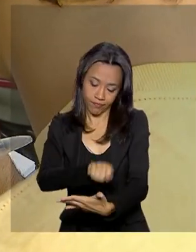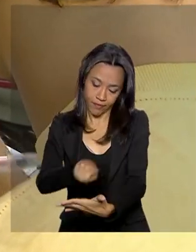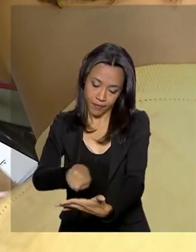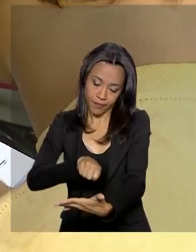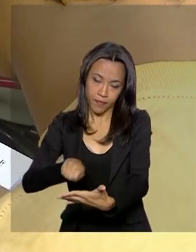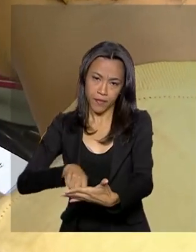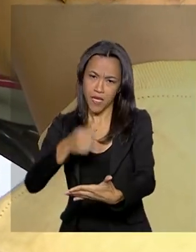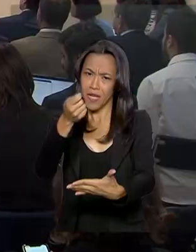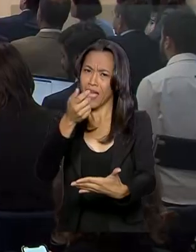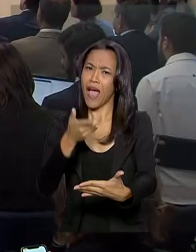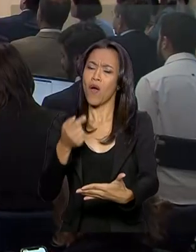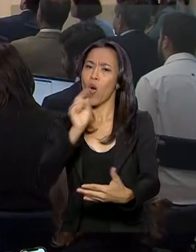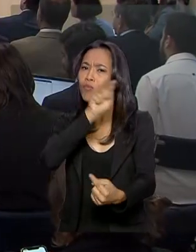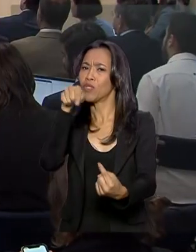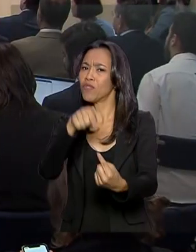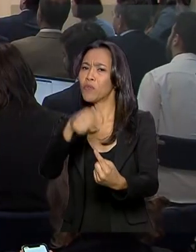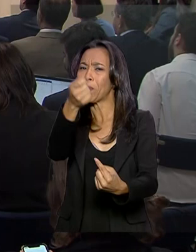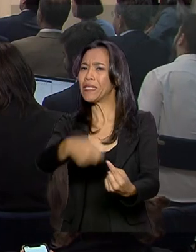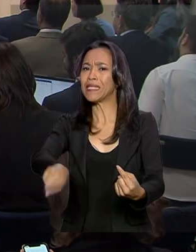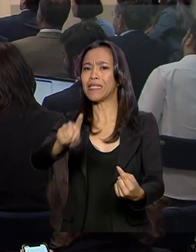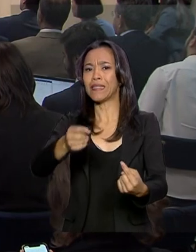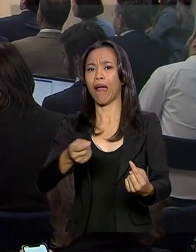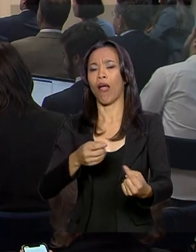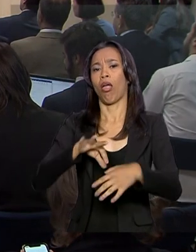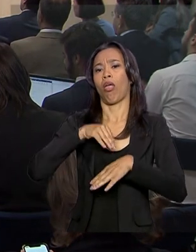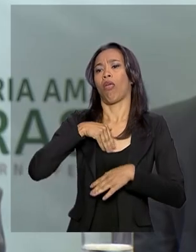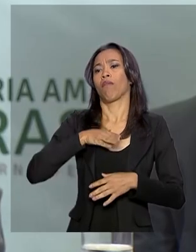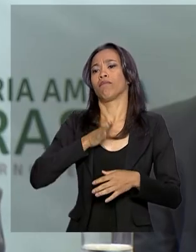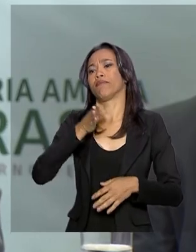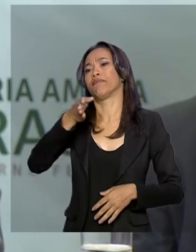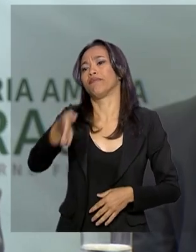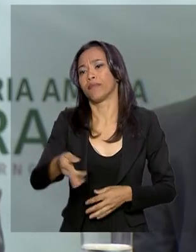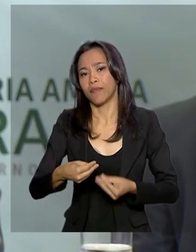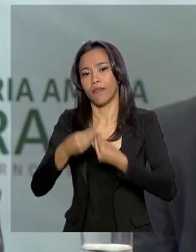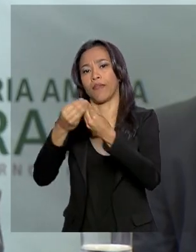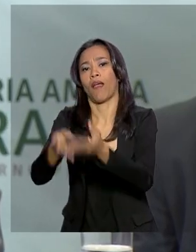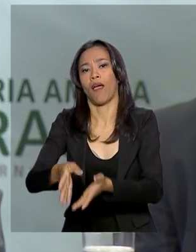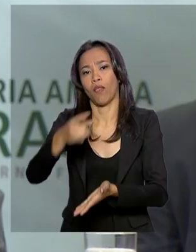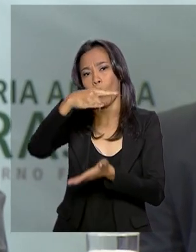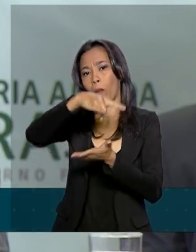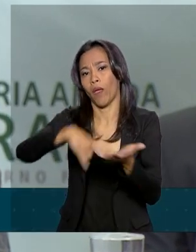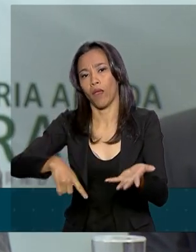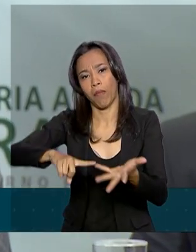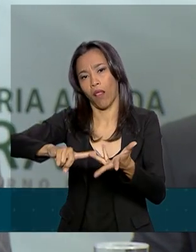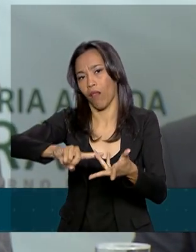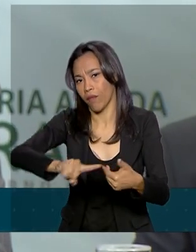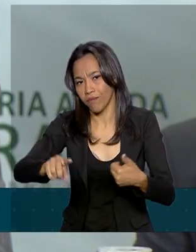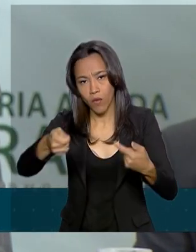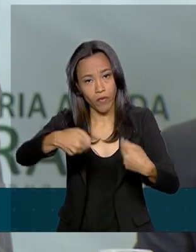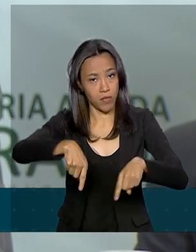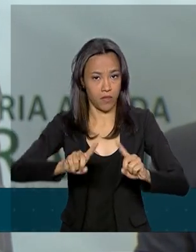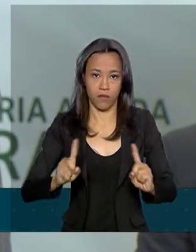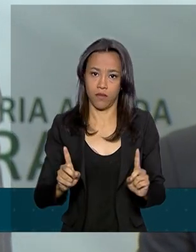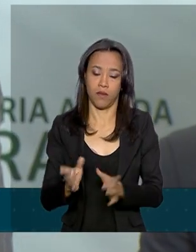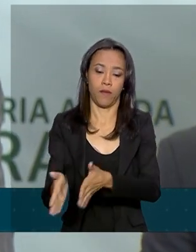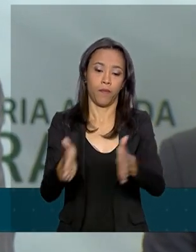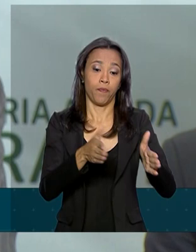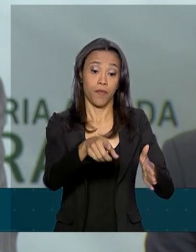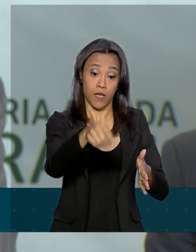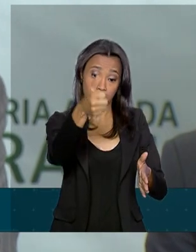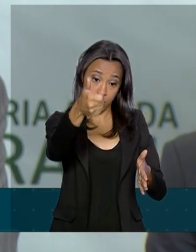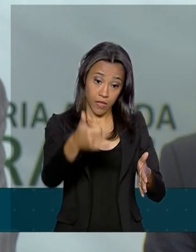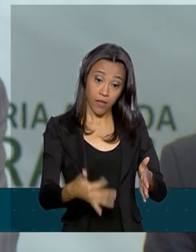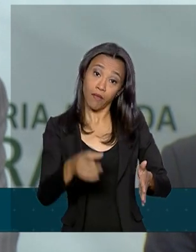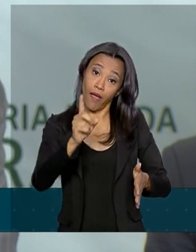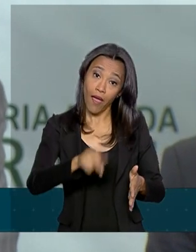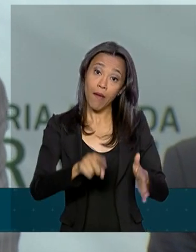não precise mais se deslocar para entregar documentos e requerimentos. Precisando simplificar a vida do usuário, isso é a vida do pagador